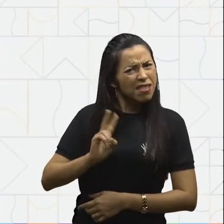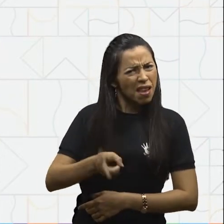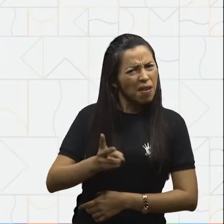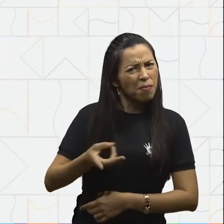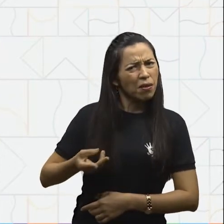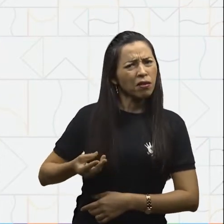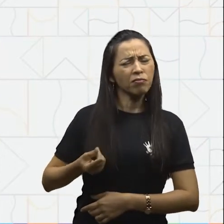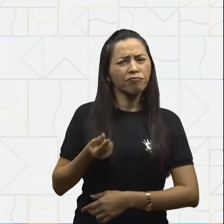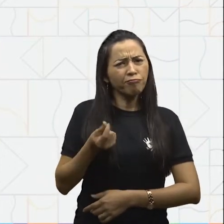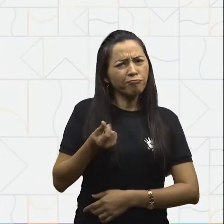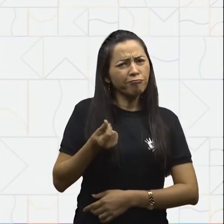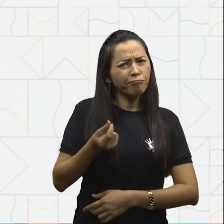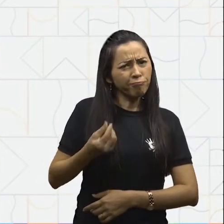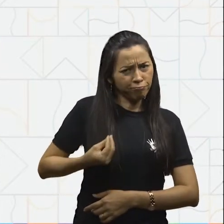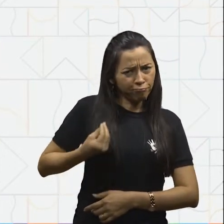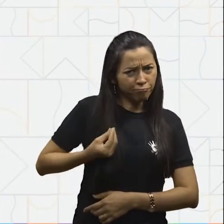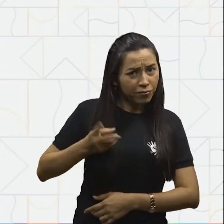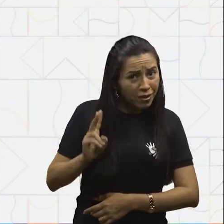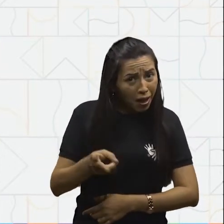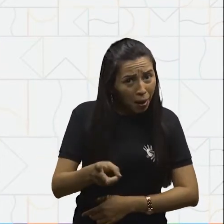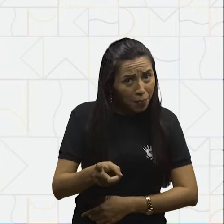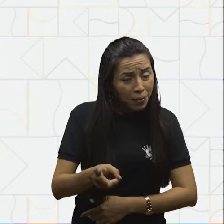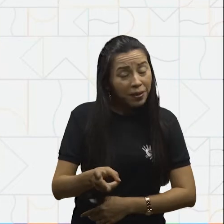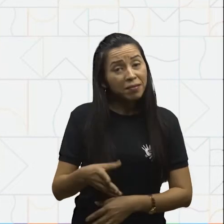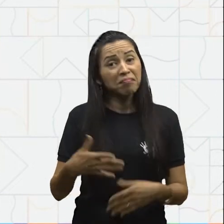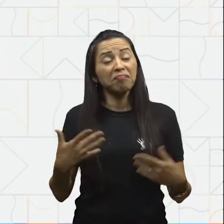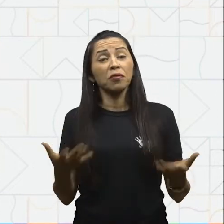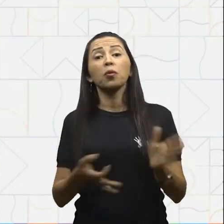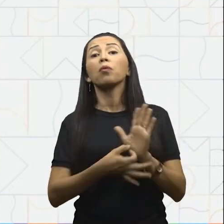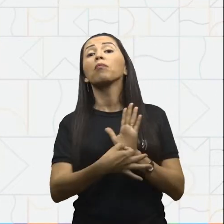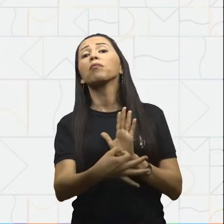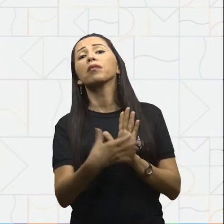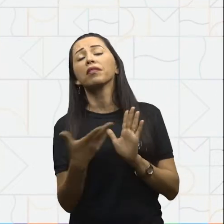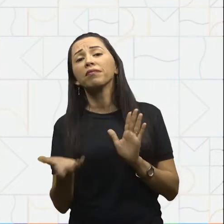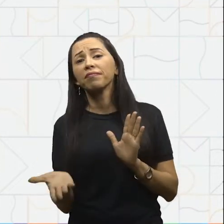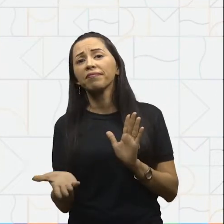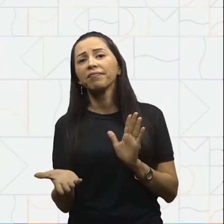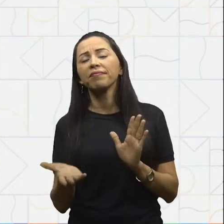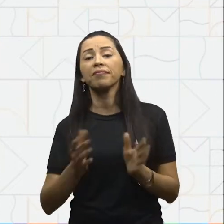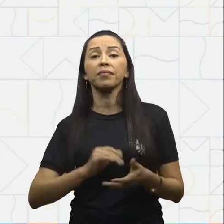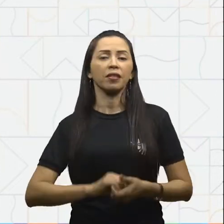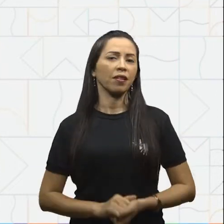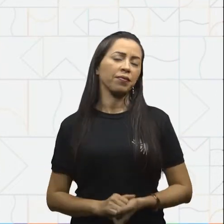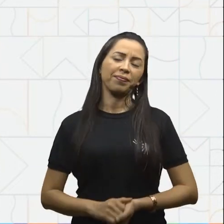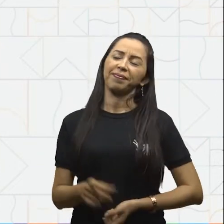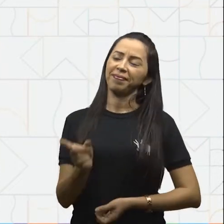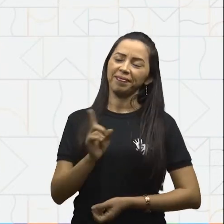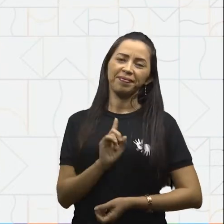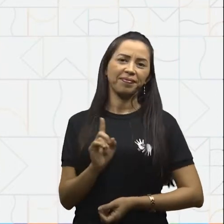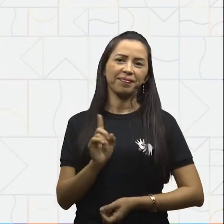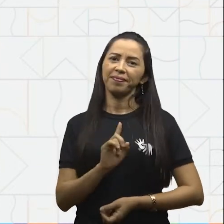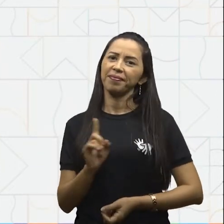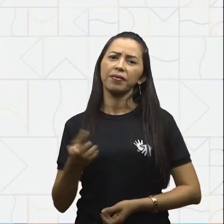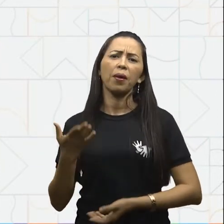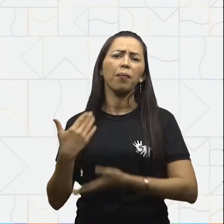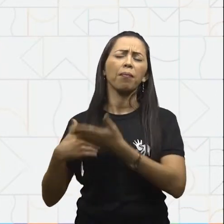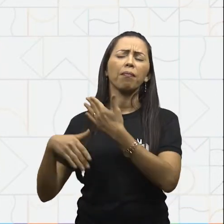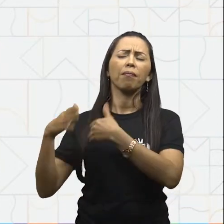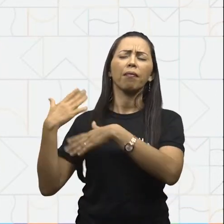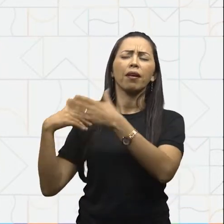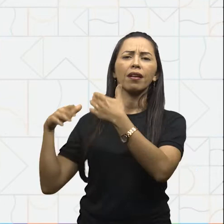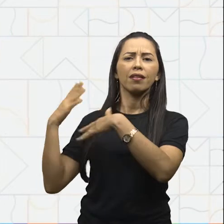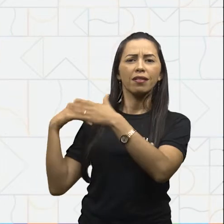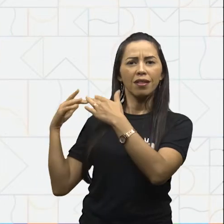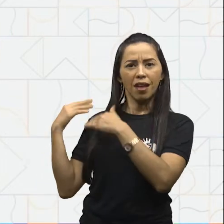que o dinheiro sempre existiu? O que você acha? Hum? Não, não. Antes do